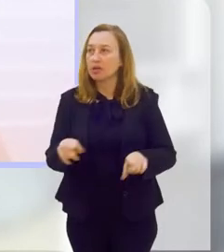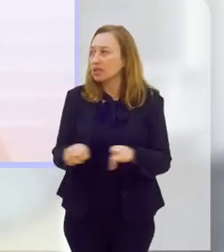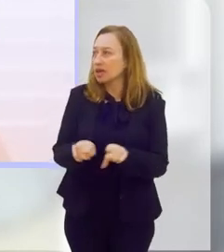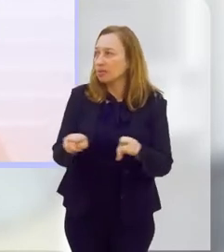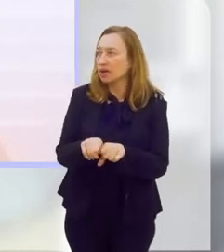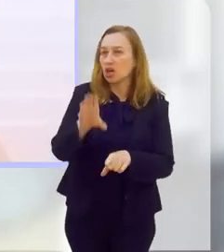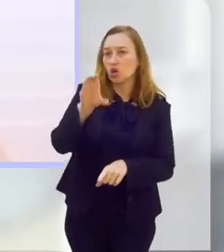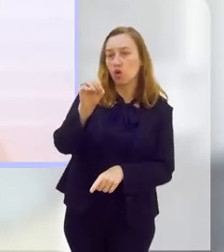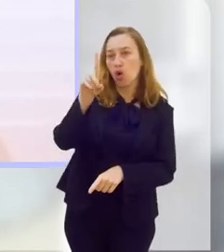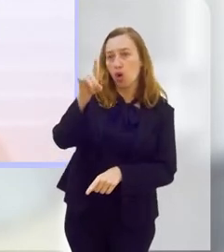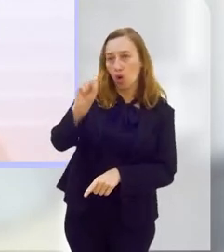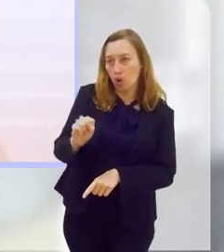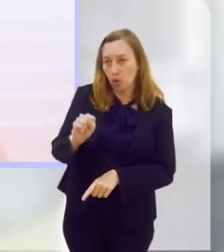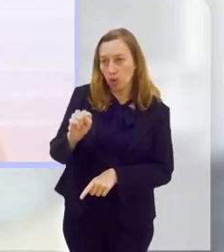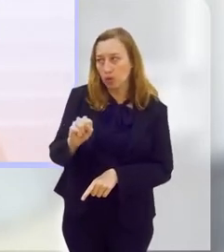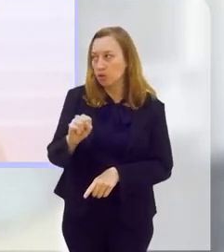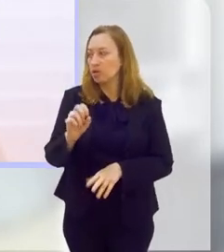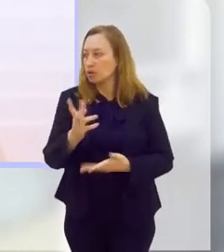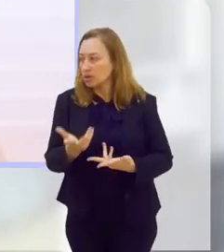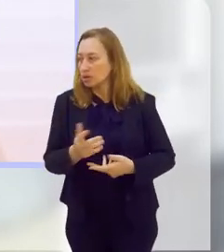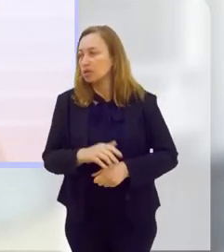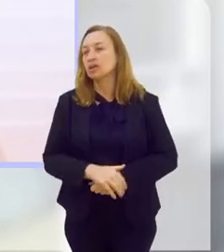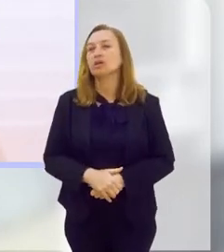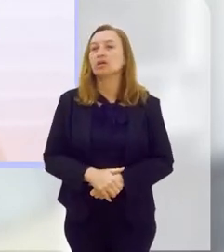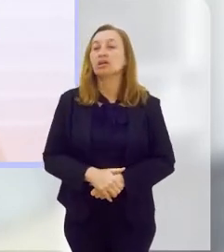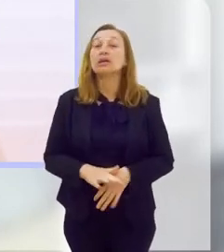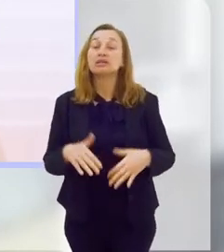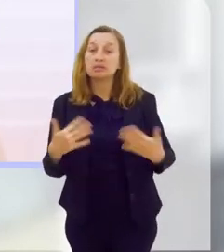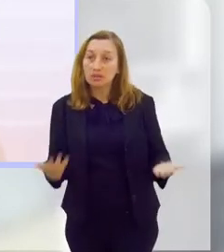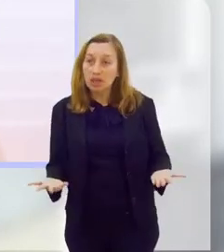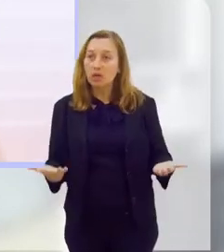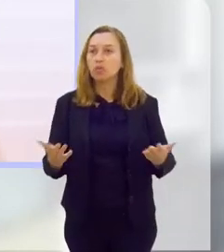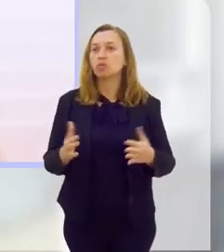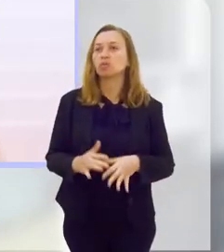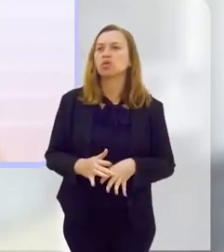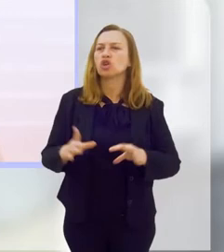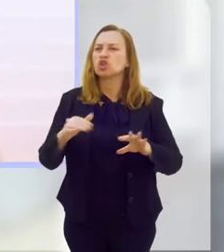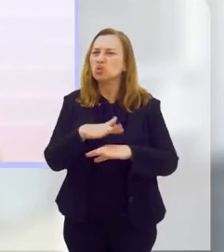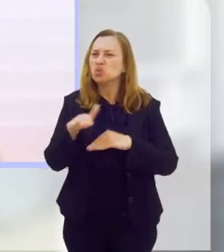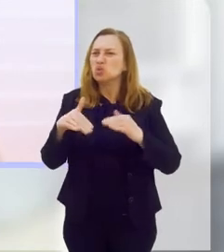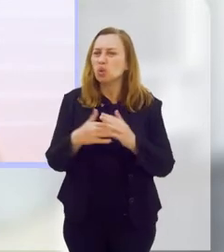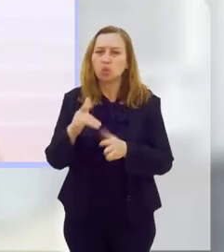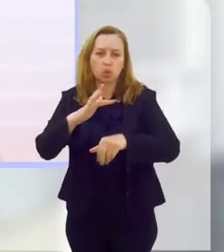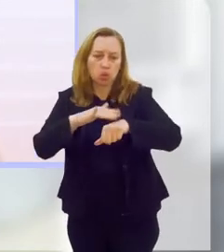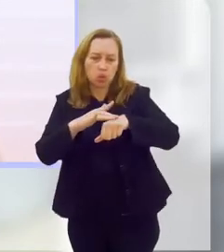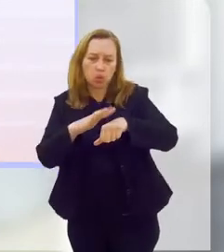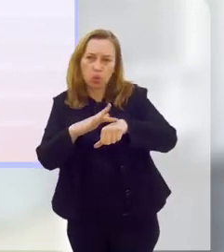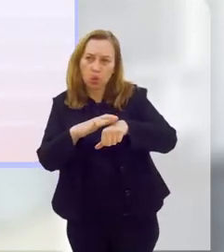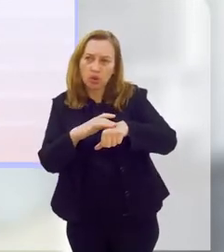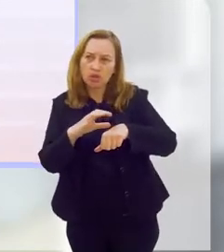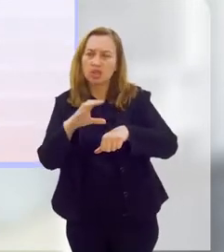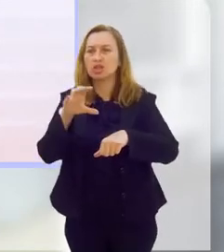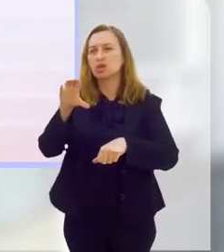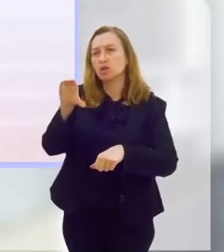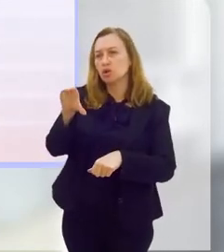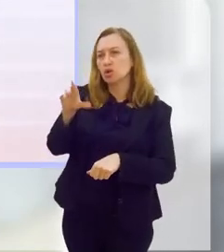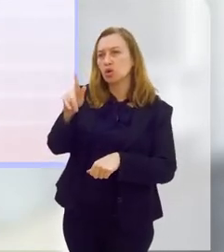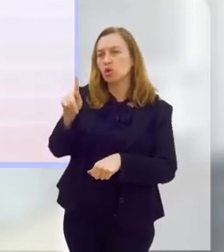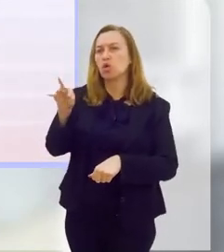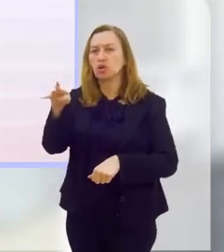cólon, devido aos radicais livres, né? Então, além de todas as doenças crônicas,